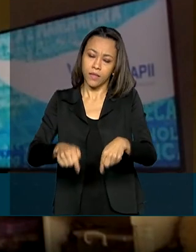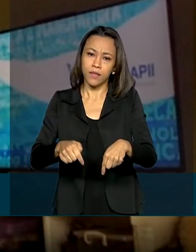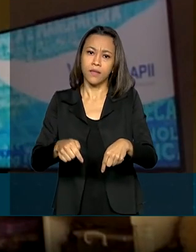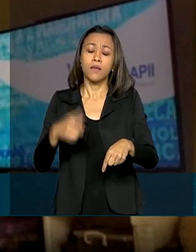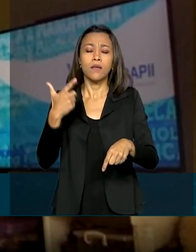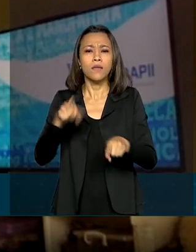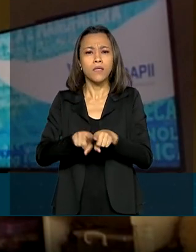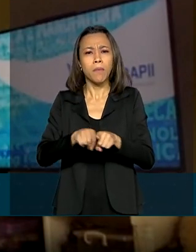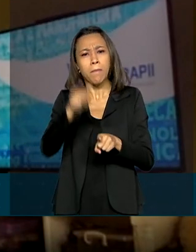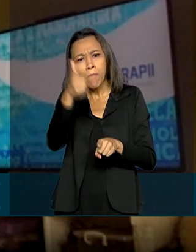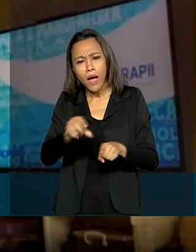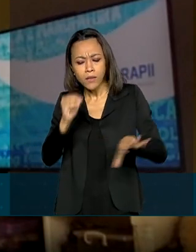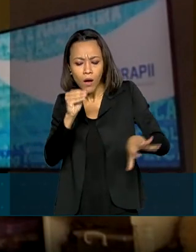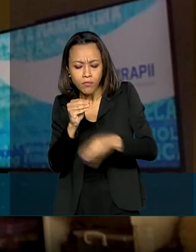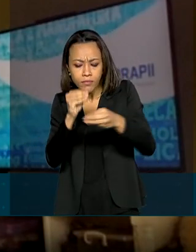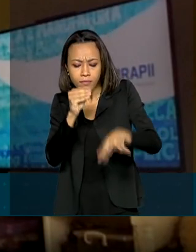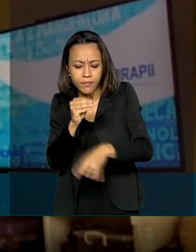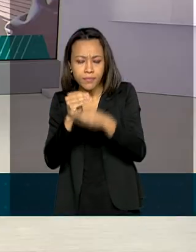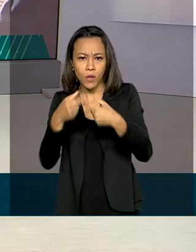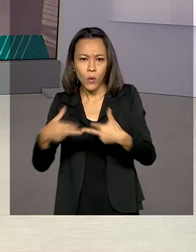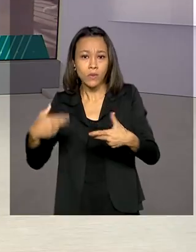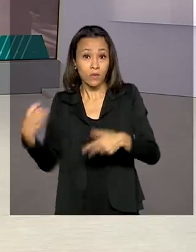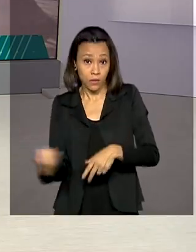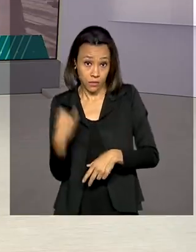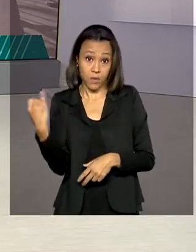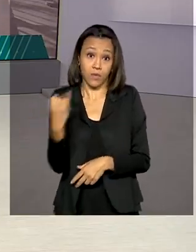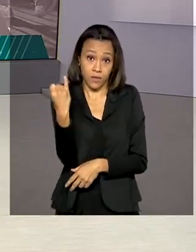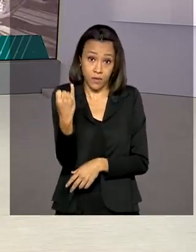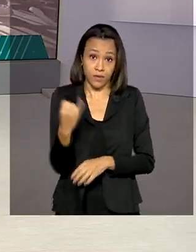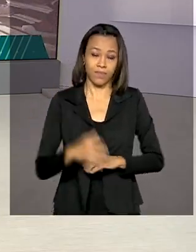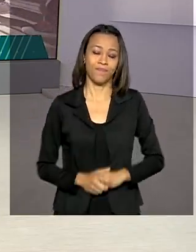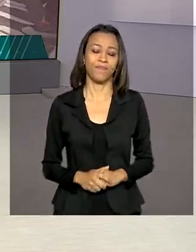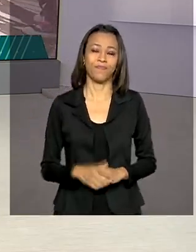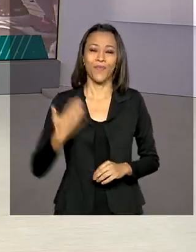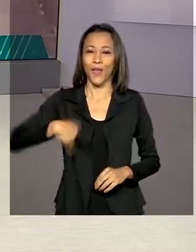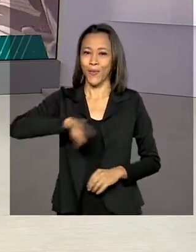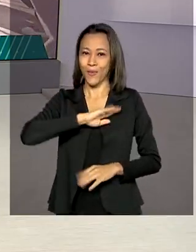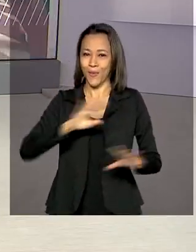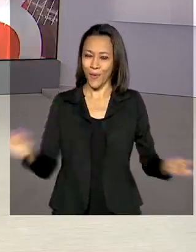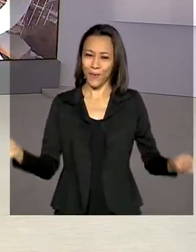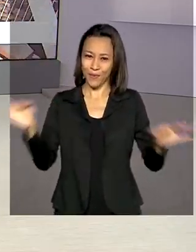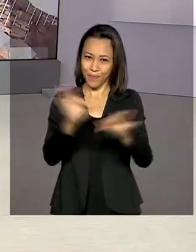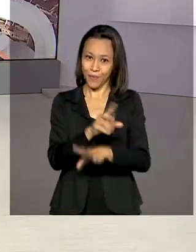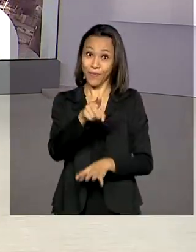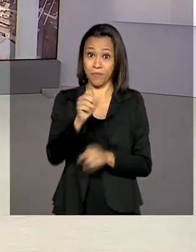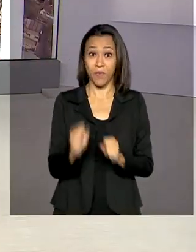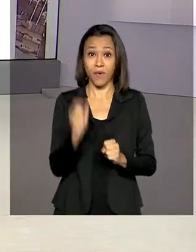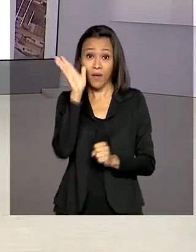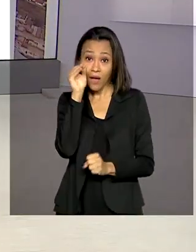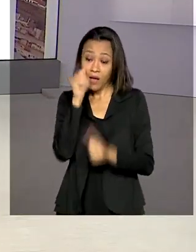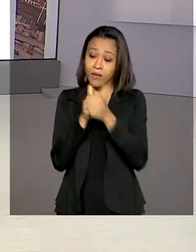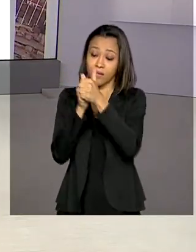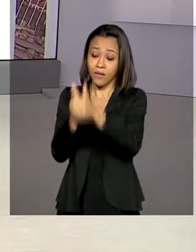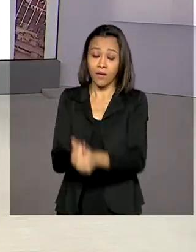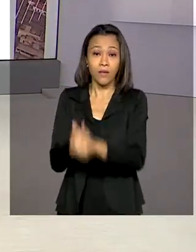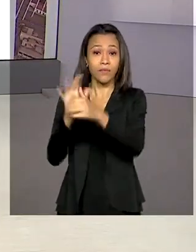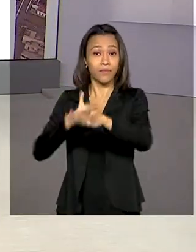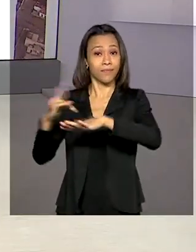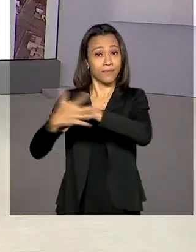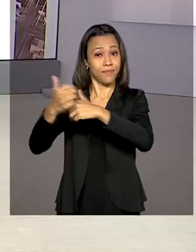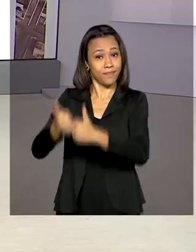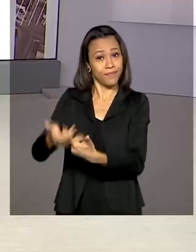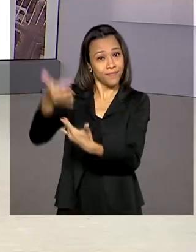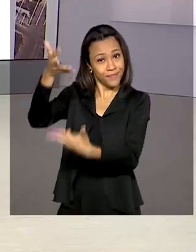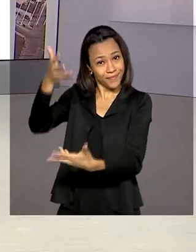funcionalidades adicionais muito importantes. O Brasil em Dia termina aqui. Você pode nos acompanhar também pelas redes